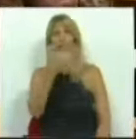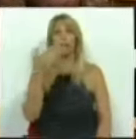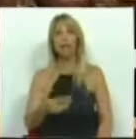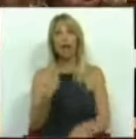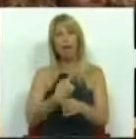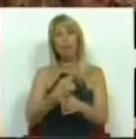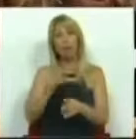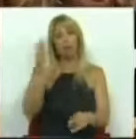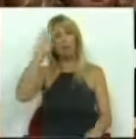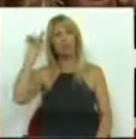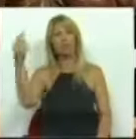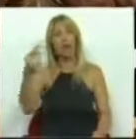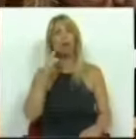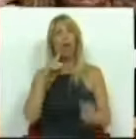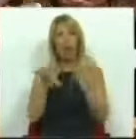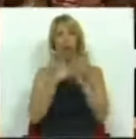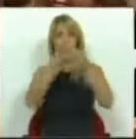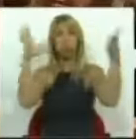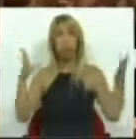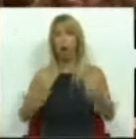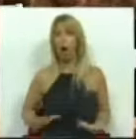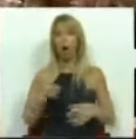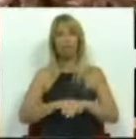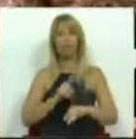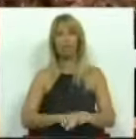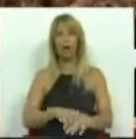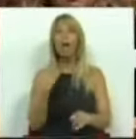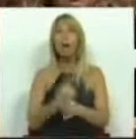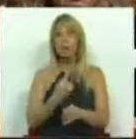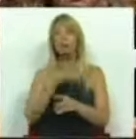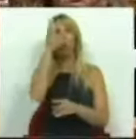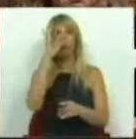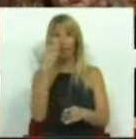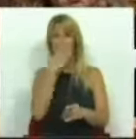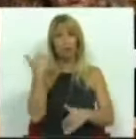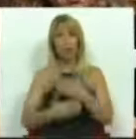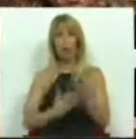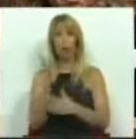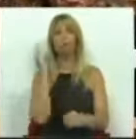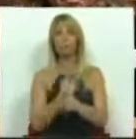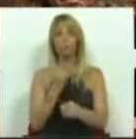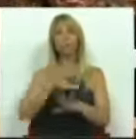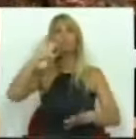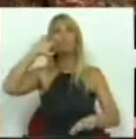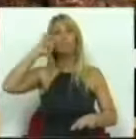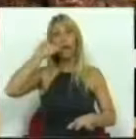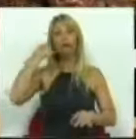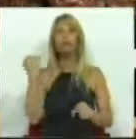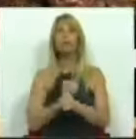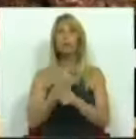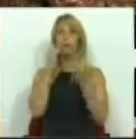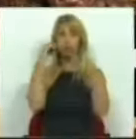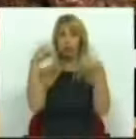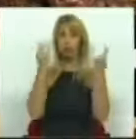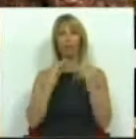leis já se encontram desadequadas. Mesmo quando sabem que permanecer aí será por em causa a prestação de serviço público.